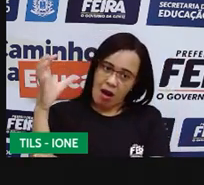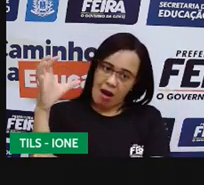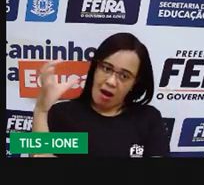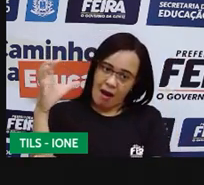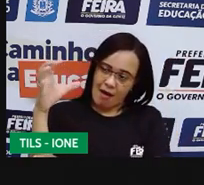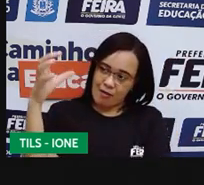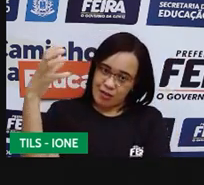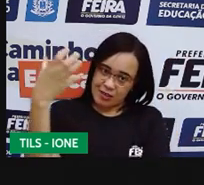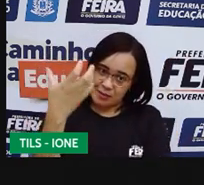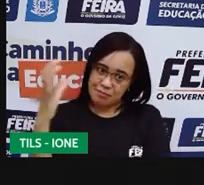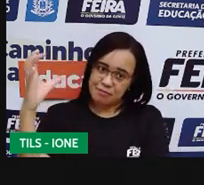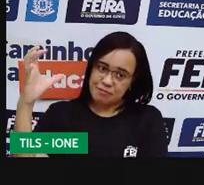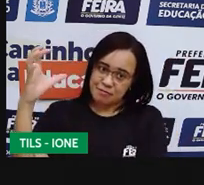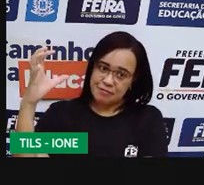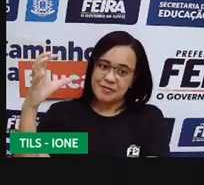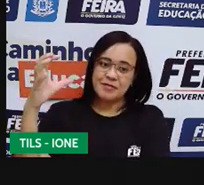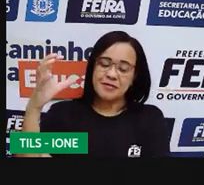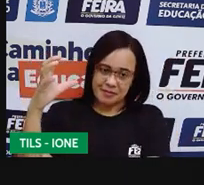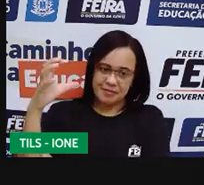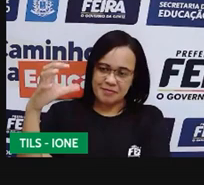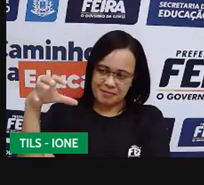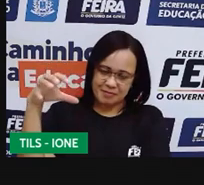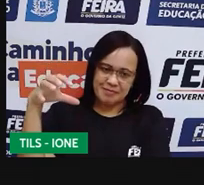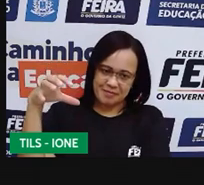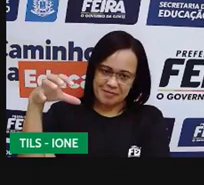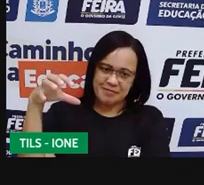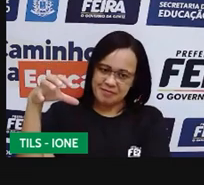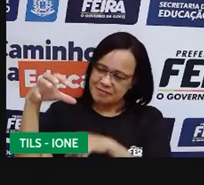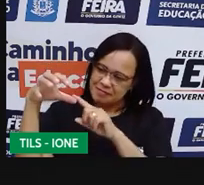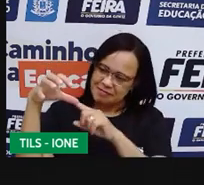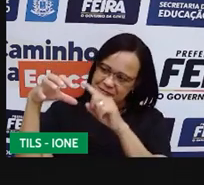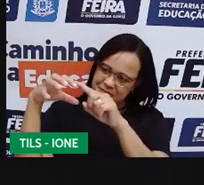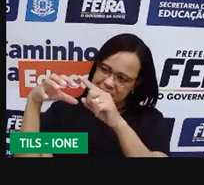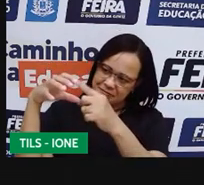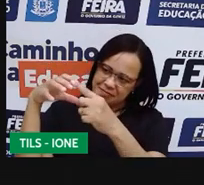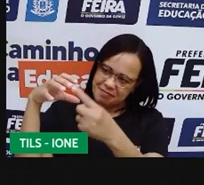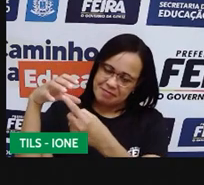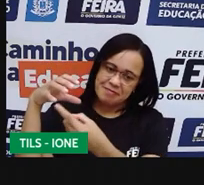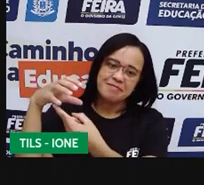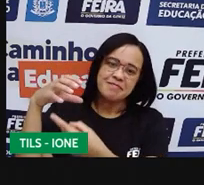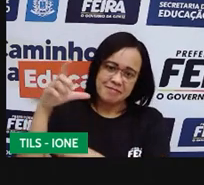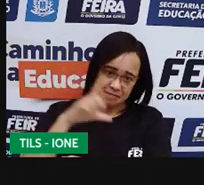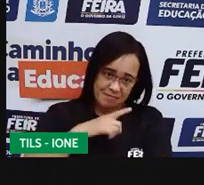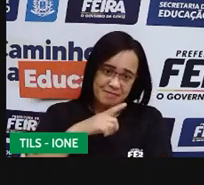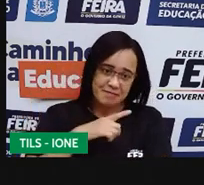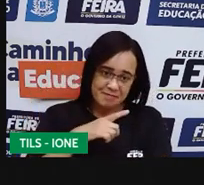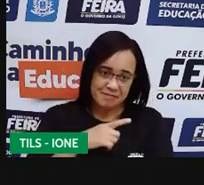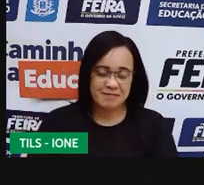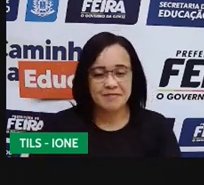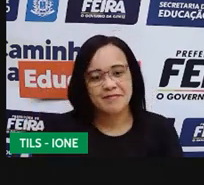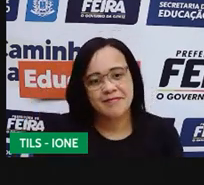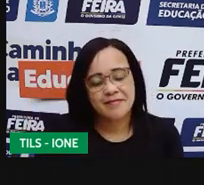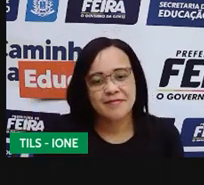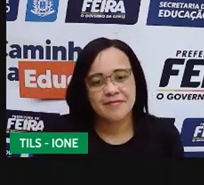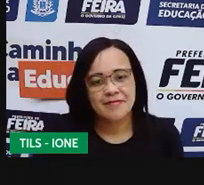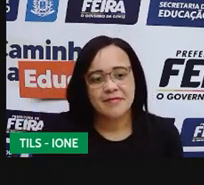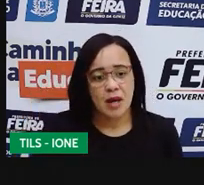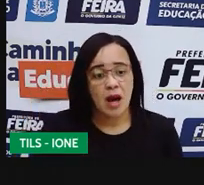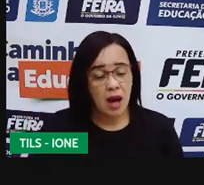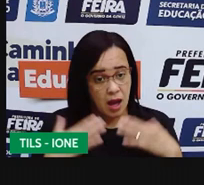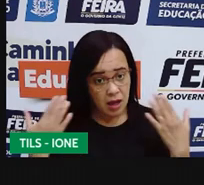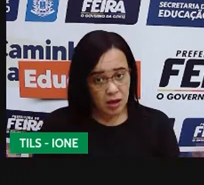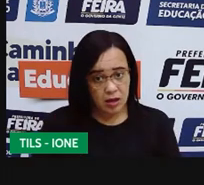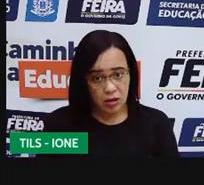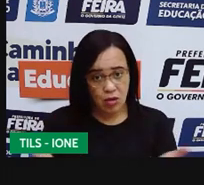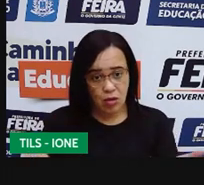família. E a gente vai identificar isso vendo a árvore genealógica. Agora, eu quero mostrar para vocês um